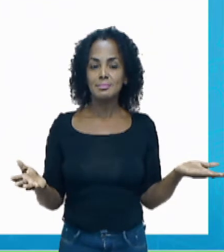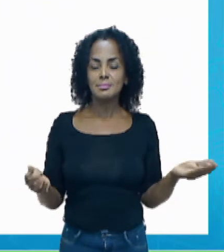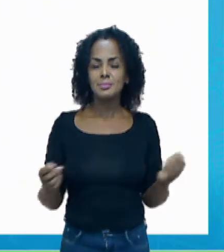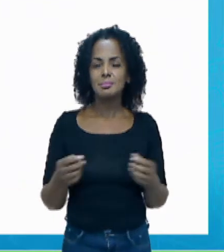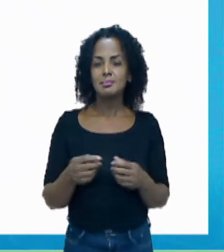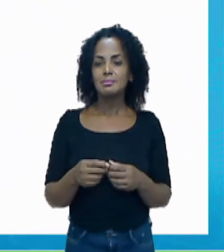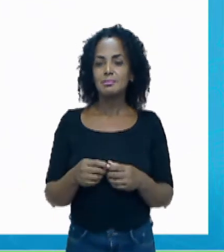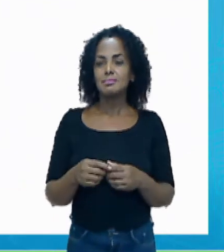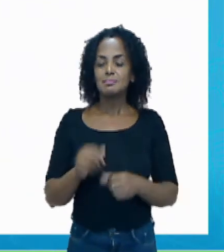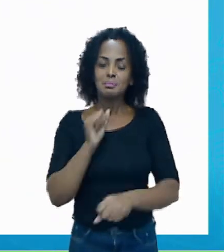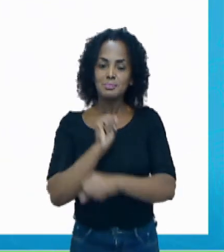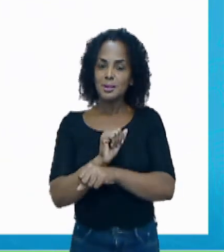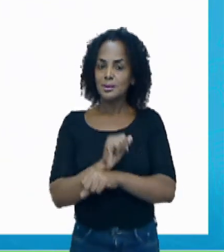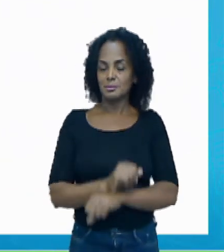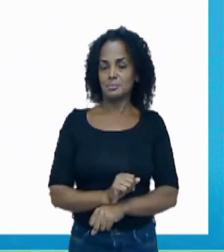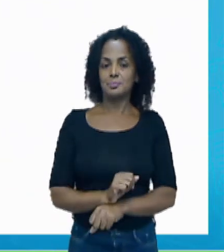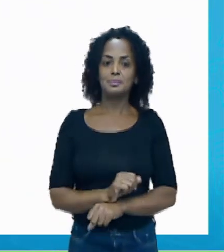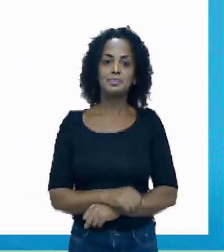minutinho para você marcar.